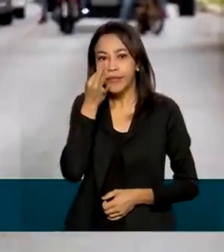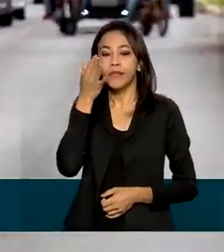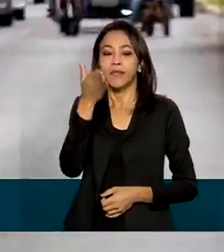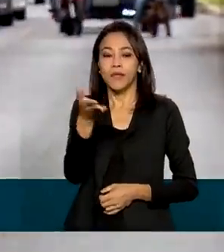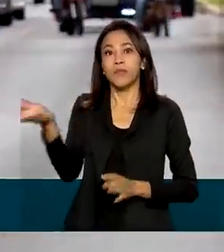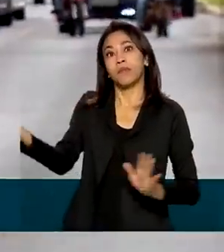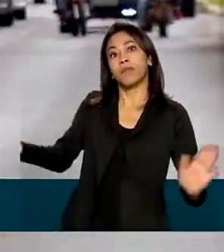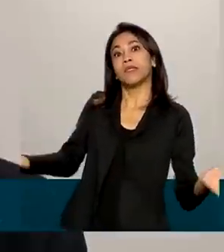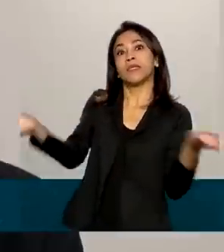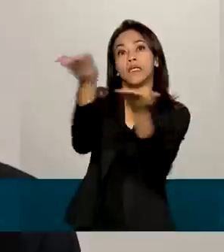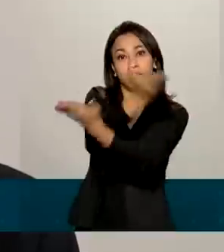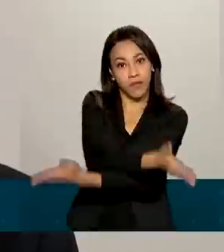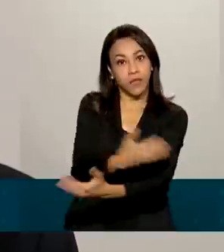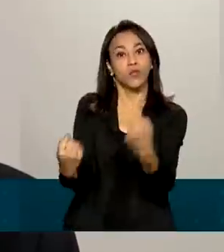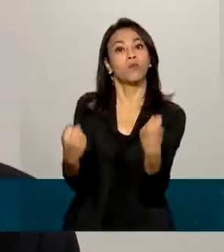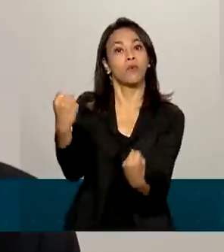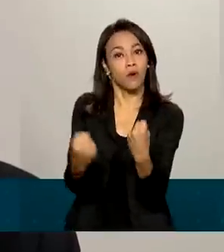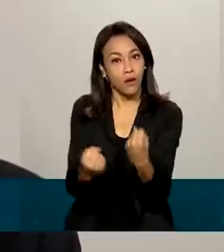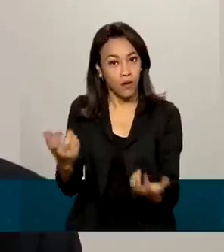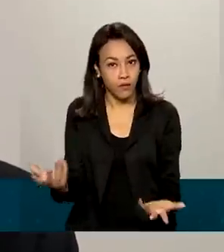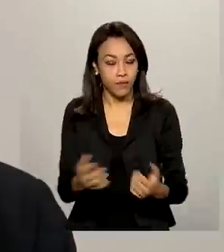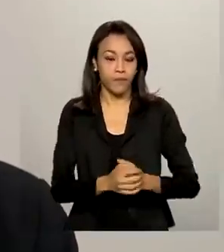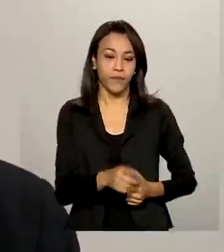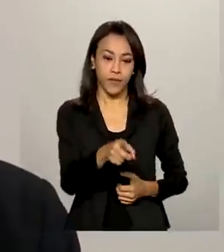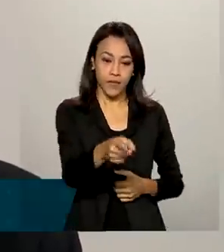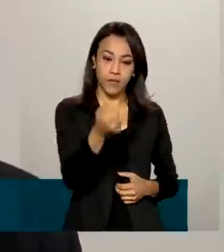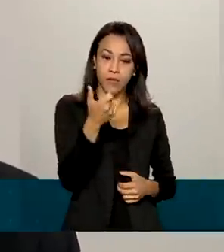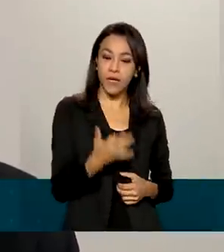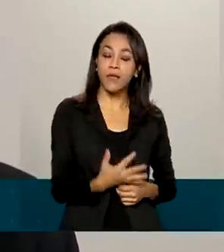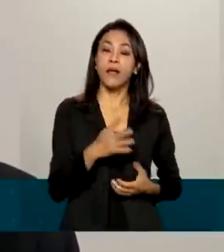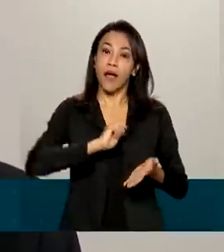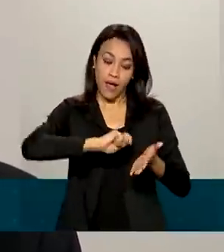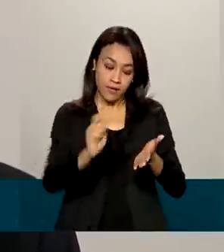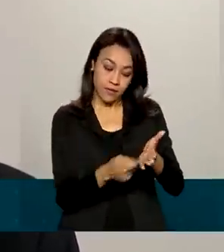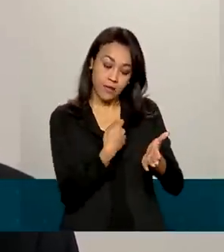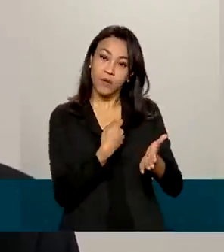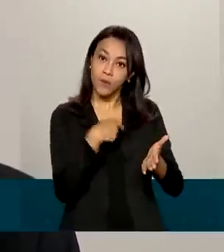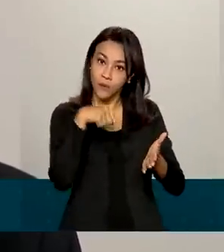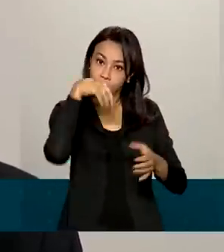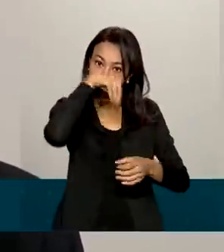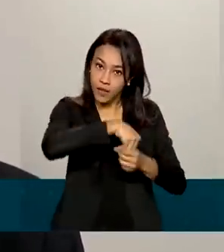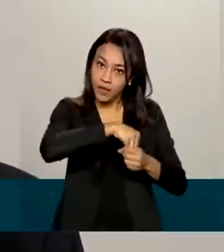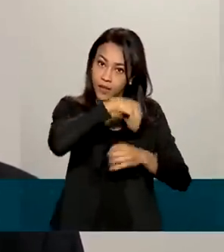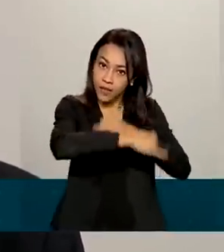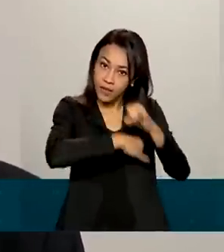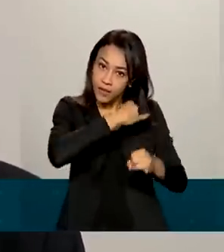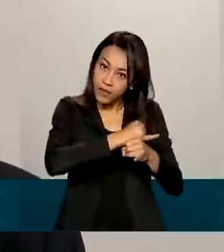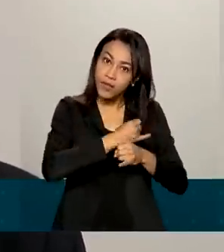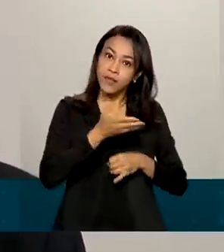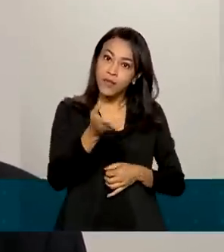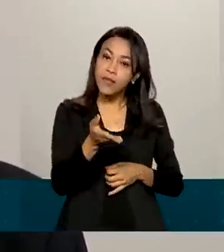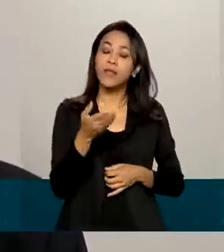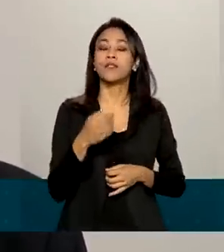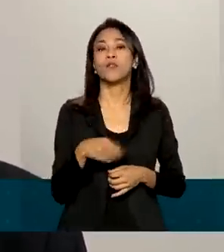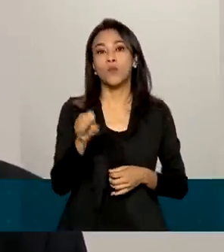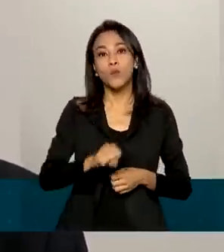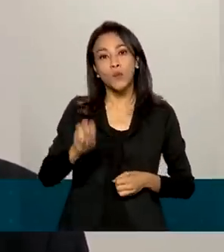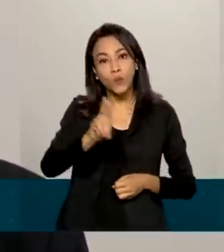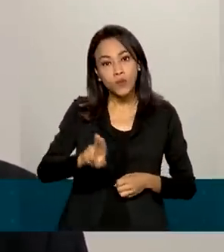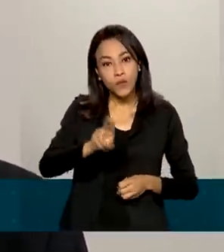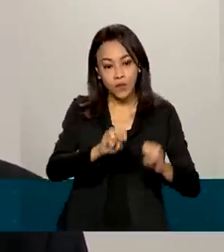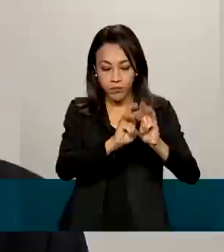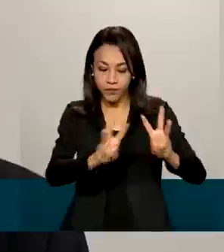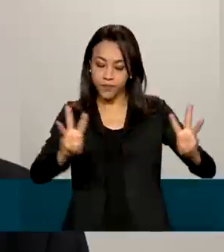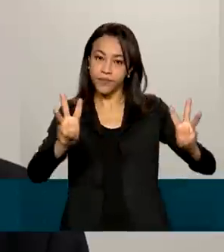um carro, por exemplo. A assinatura eletrônica avançada por meio da plataforma gov.br, ela permite hoje a assinatura